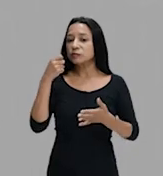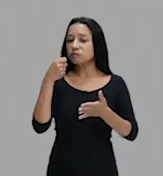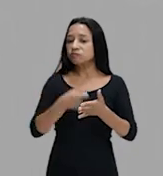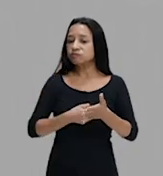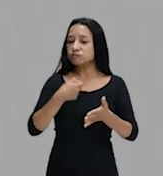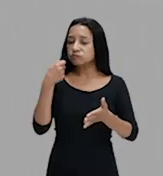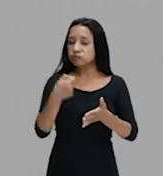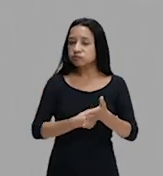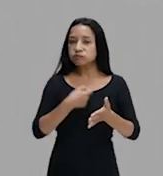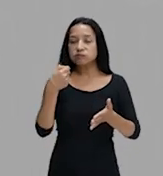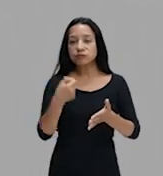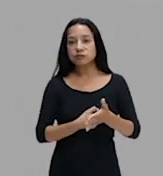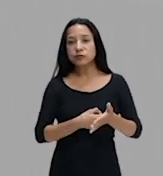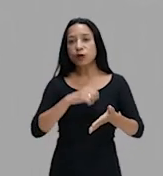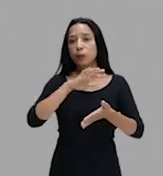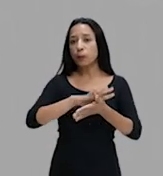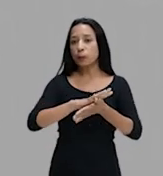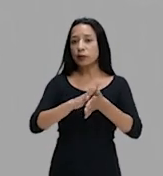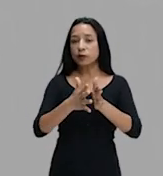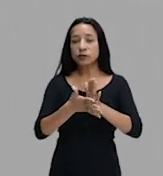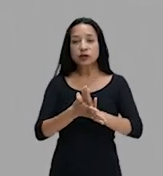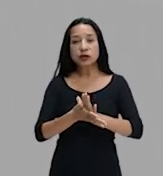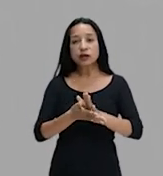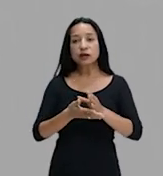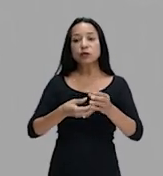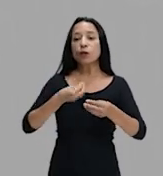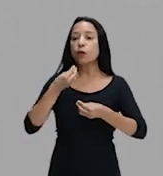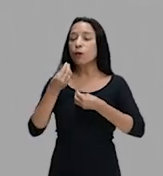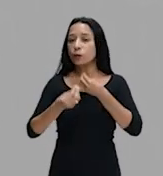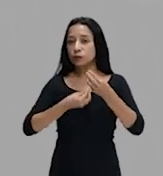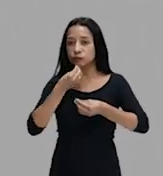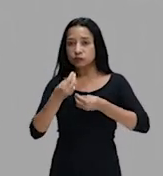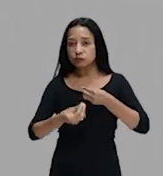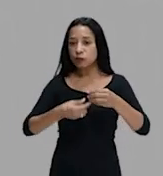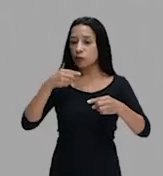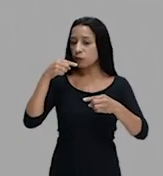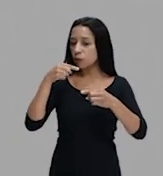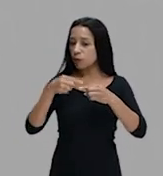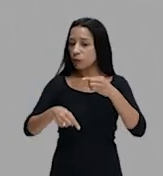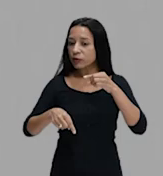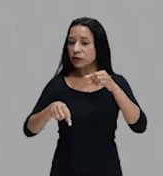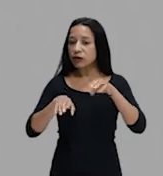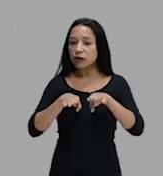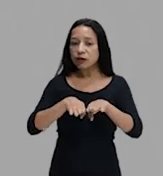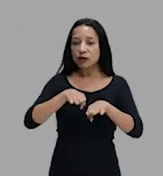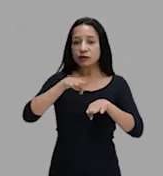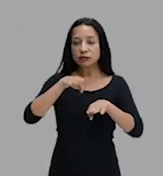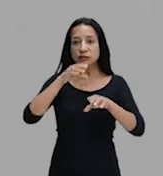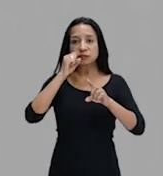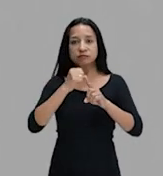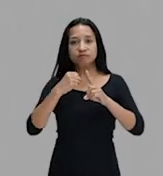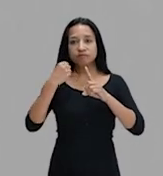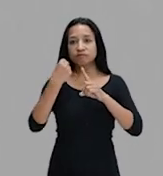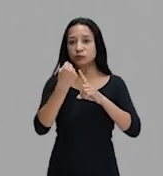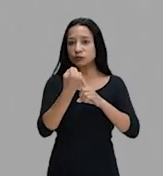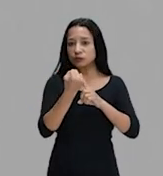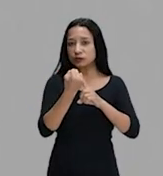esse preconceito como uma forma de se combater a desigualdade social,